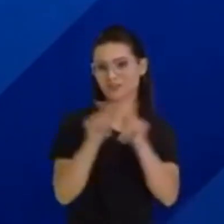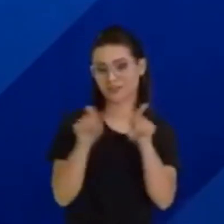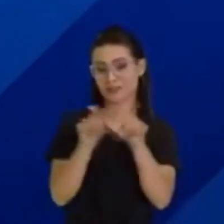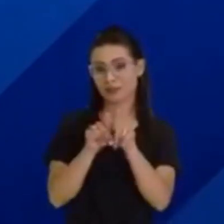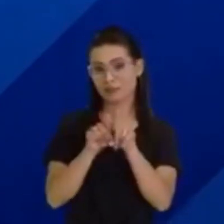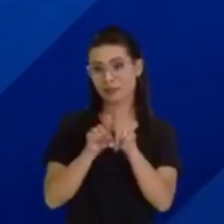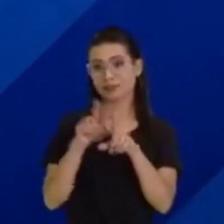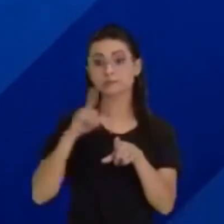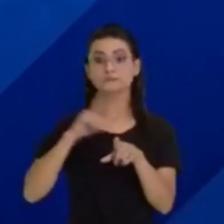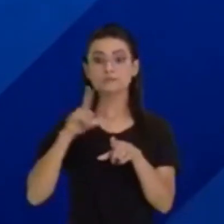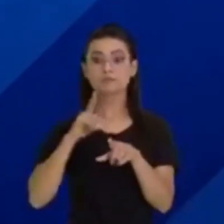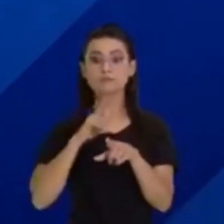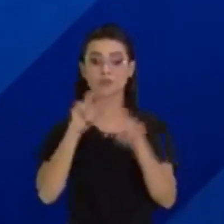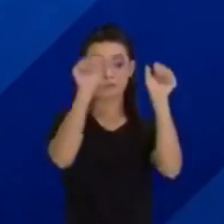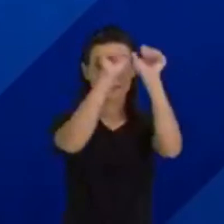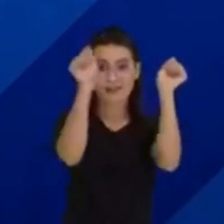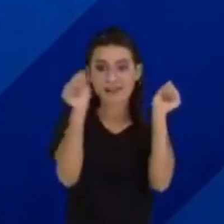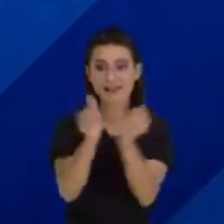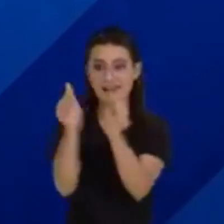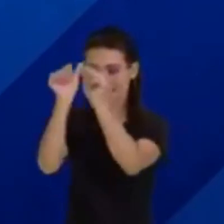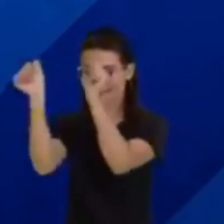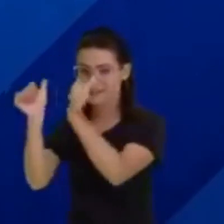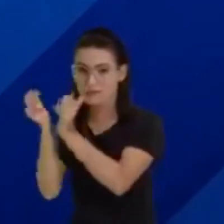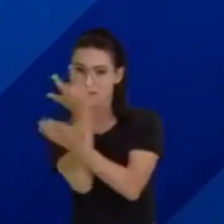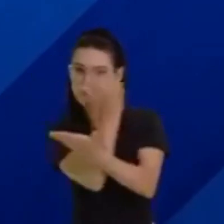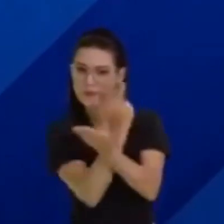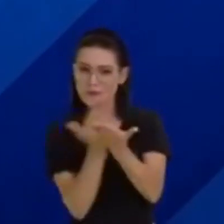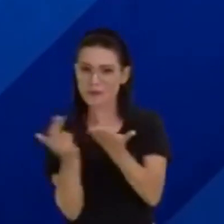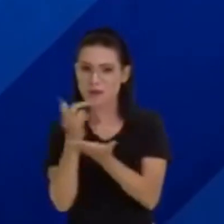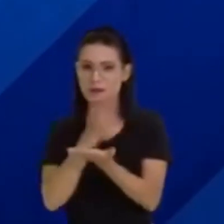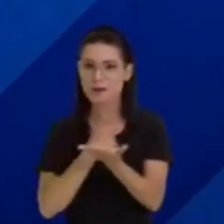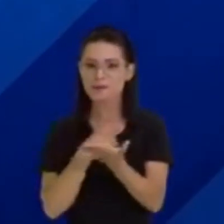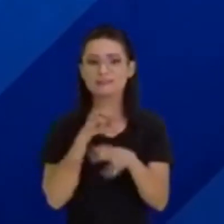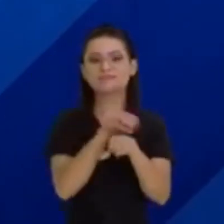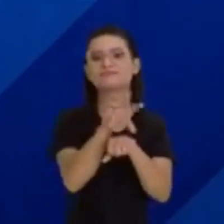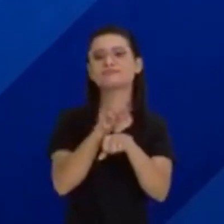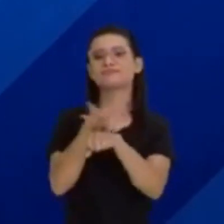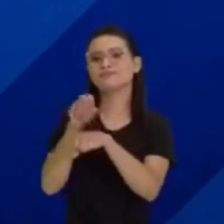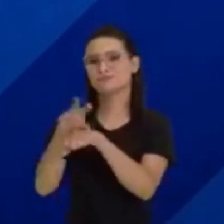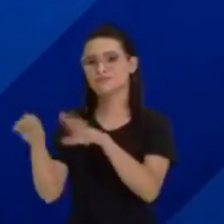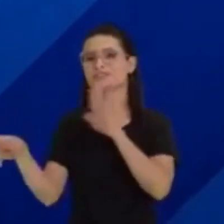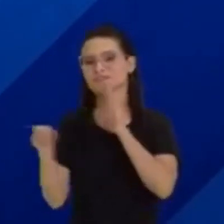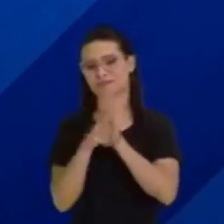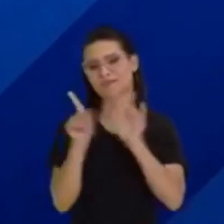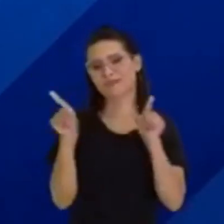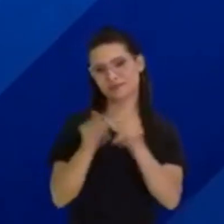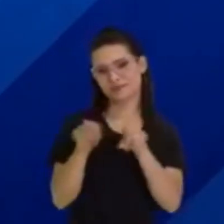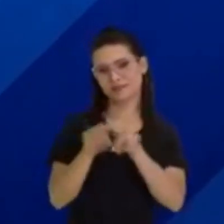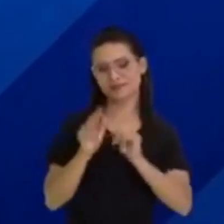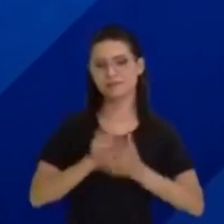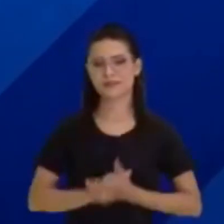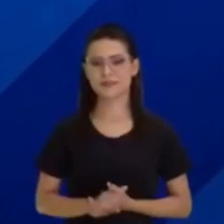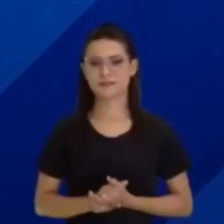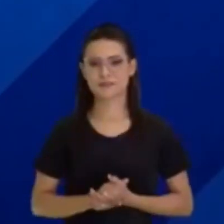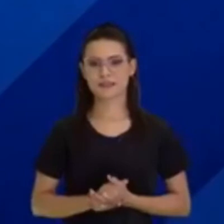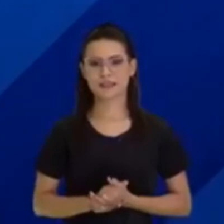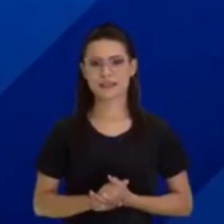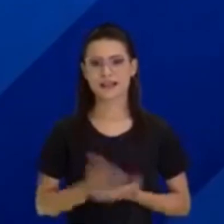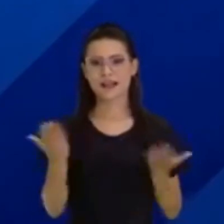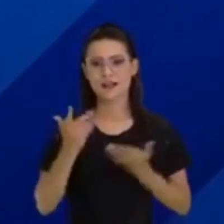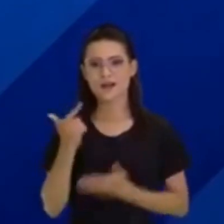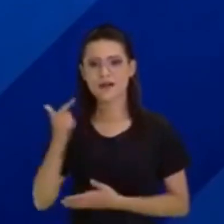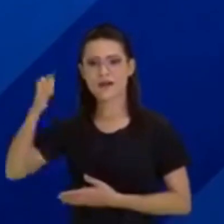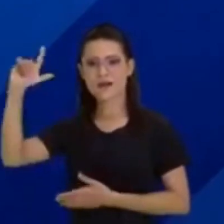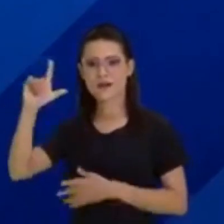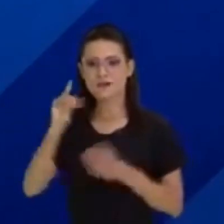e as imagens do texto também nos deram pistas. Olha que interessante! Vamos agora ao próximo